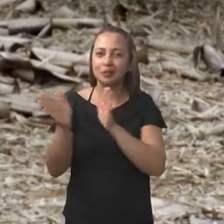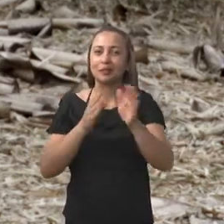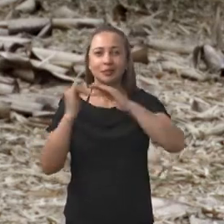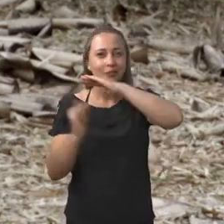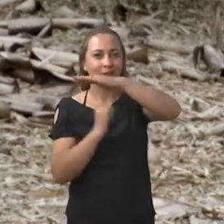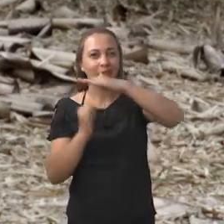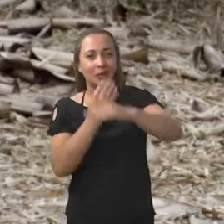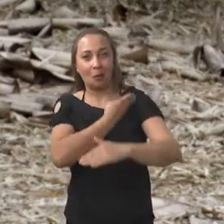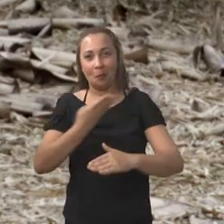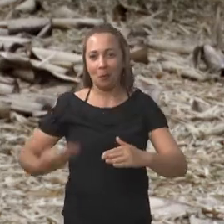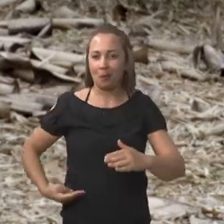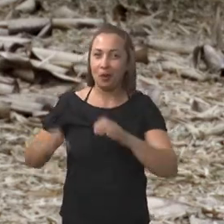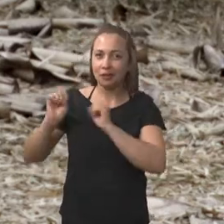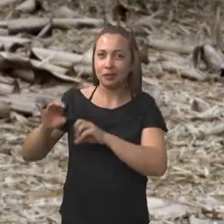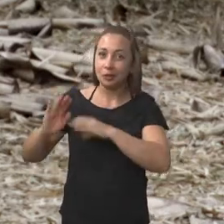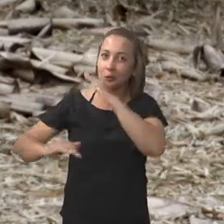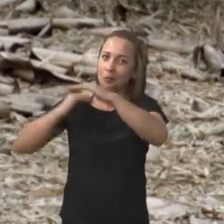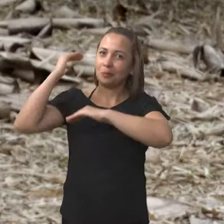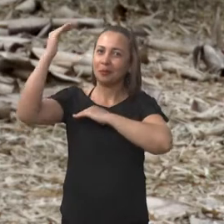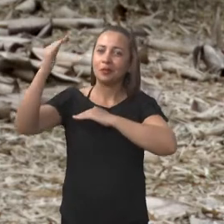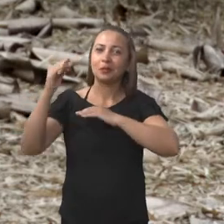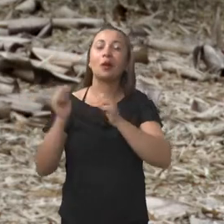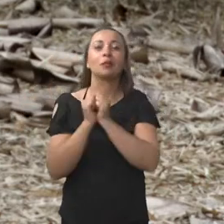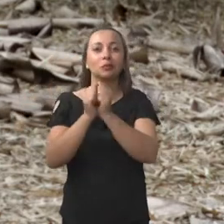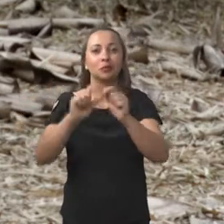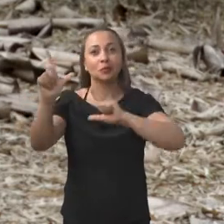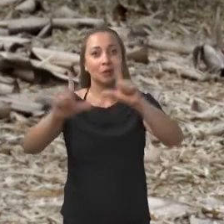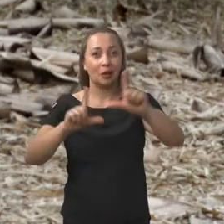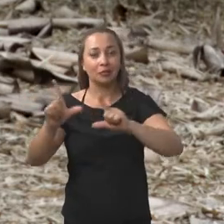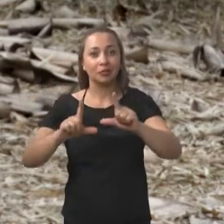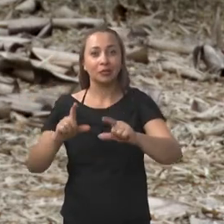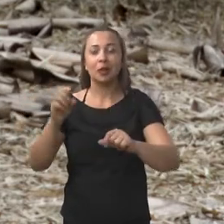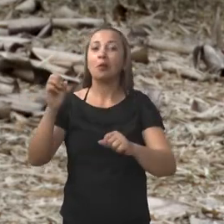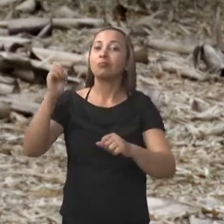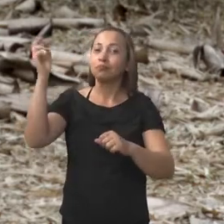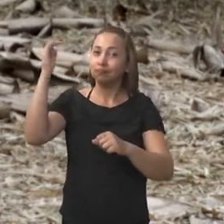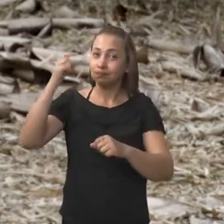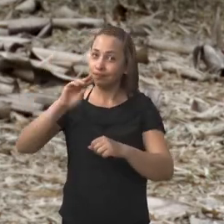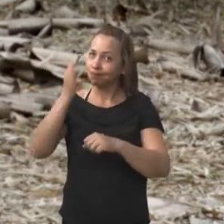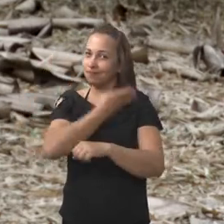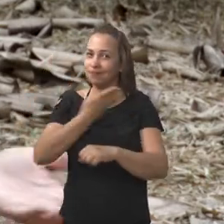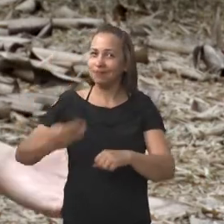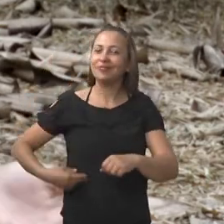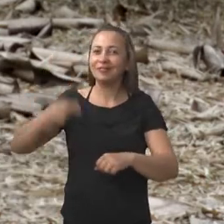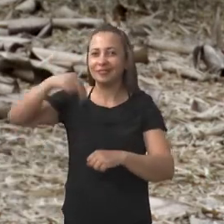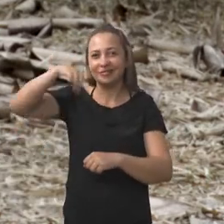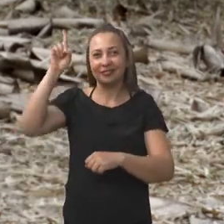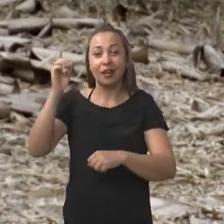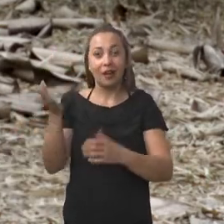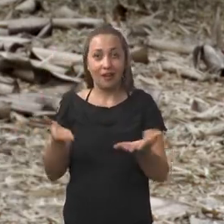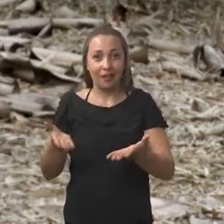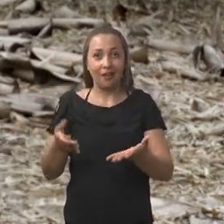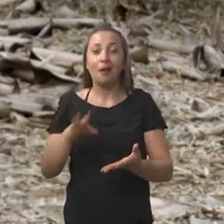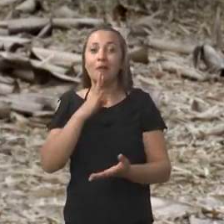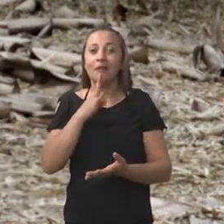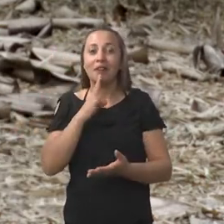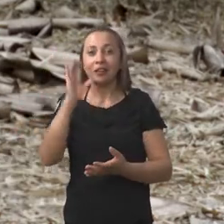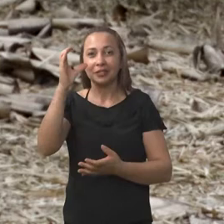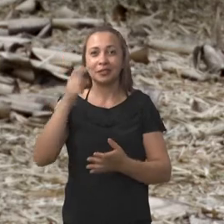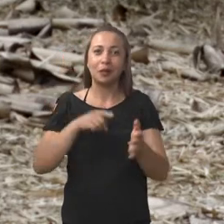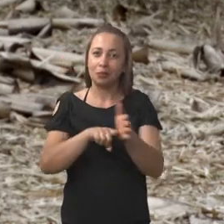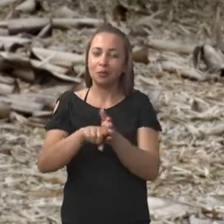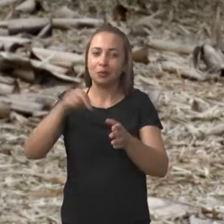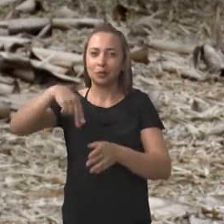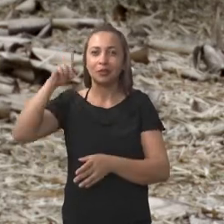colaboração entre instituições públicas de ensino superior e emissoras públicas nordestinas. Aqui a gente conhece a ciência